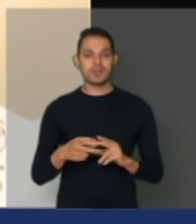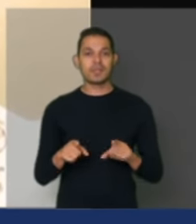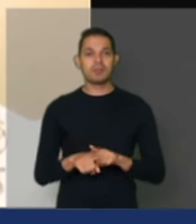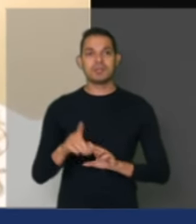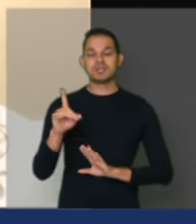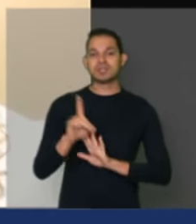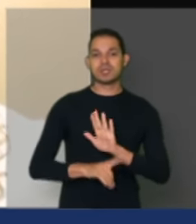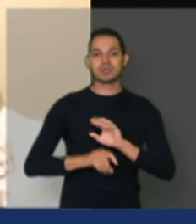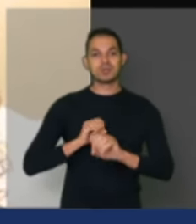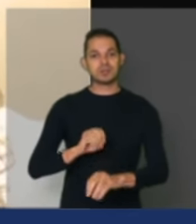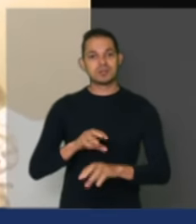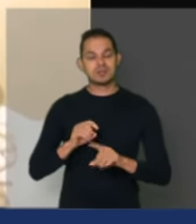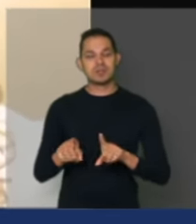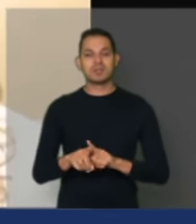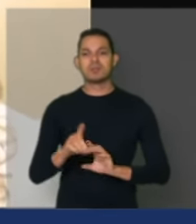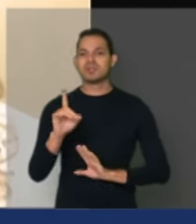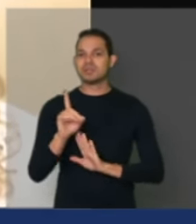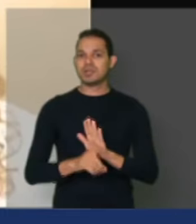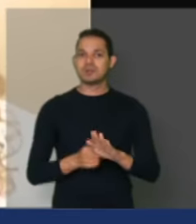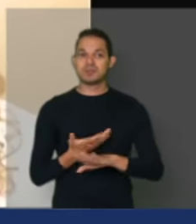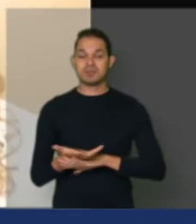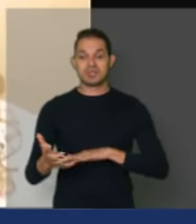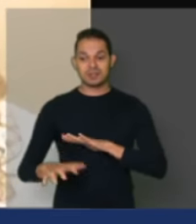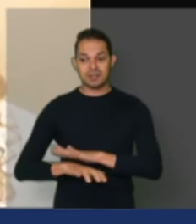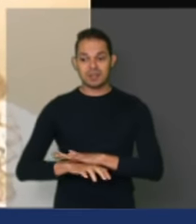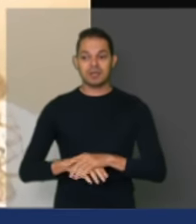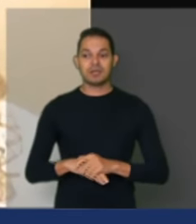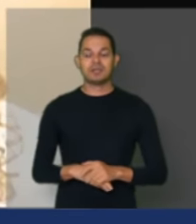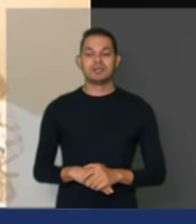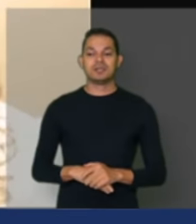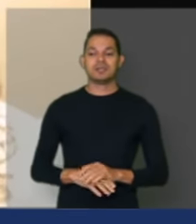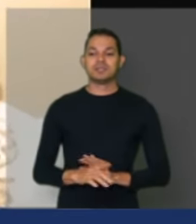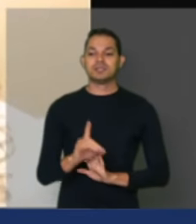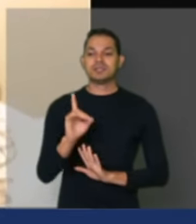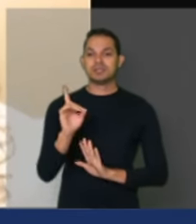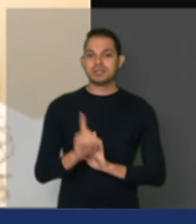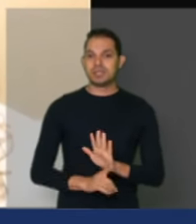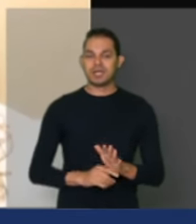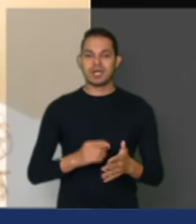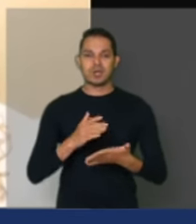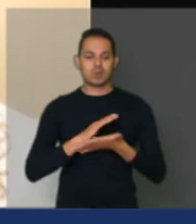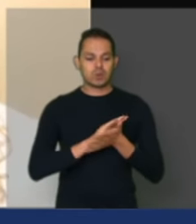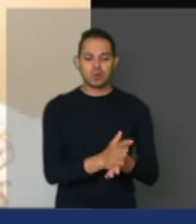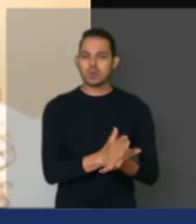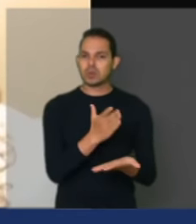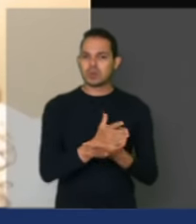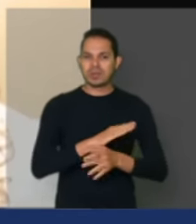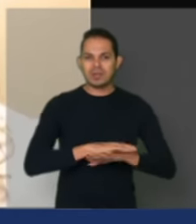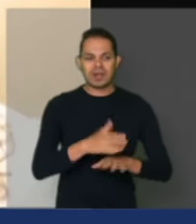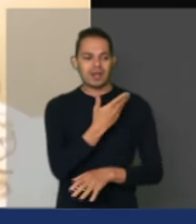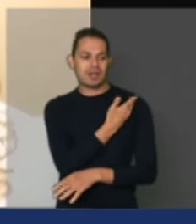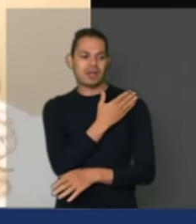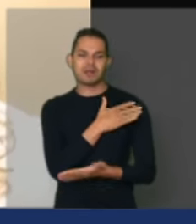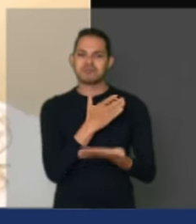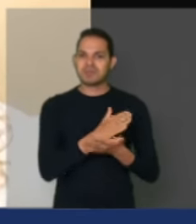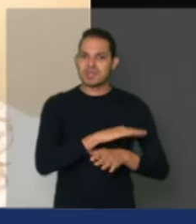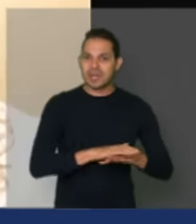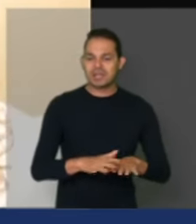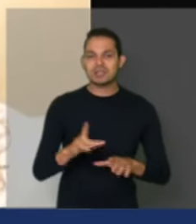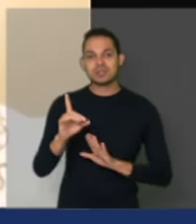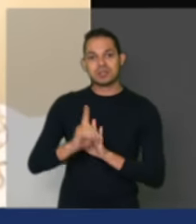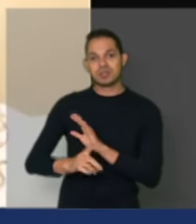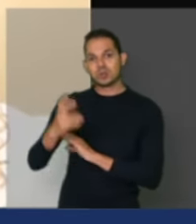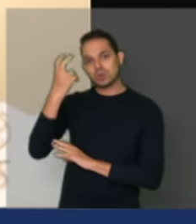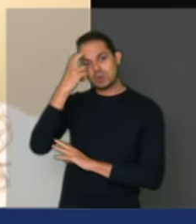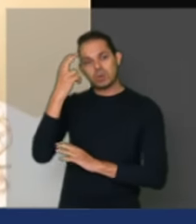educacionais, direitos ambientais, direitos ao não preconceito, à não discriminação, direitos à cultura, direitos à